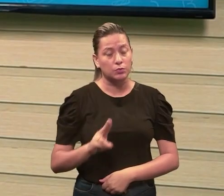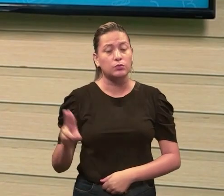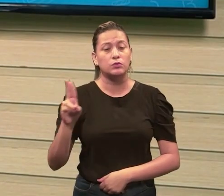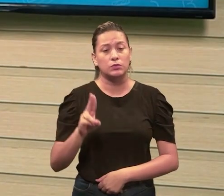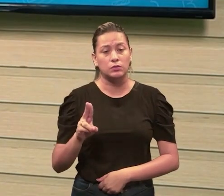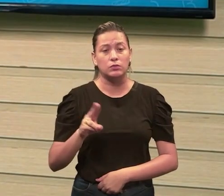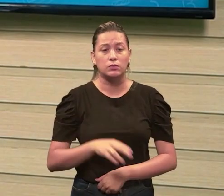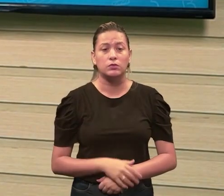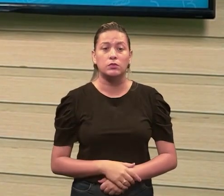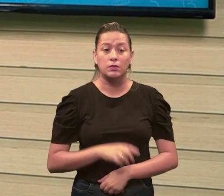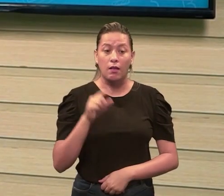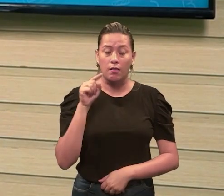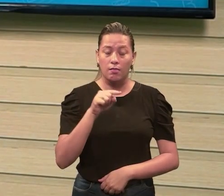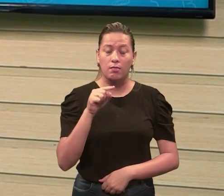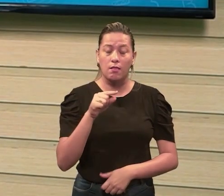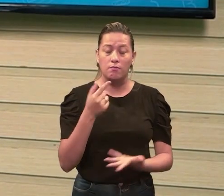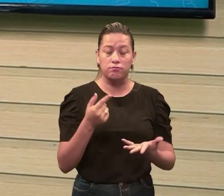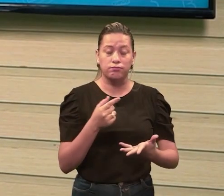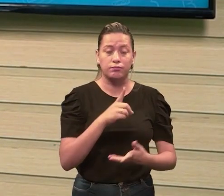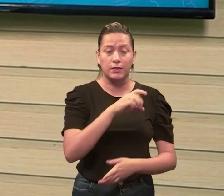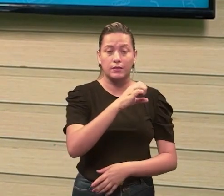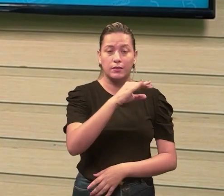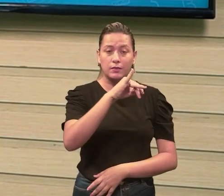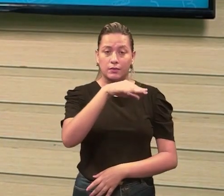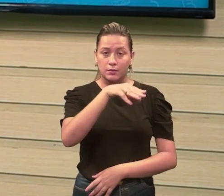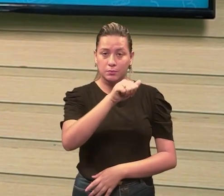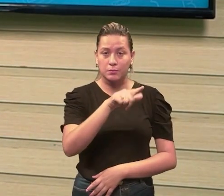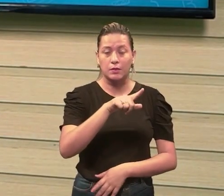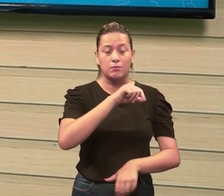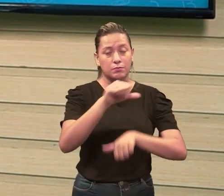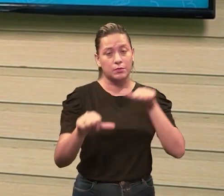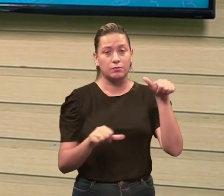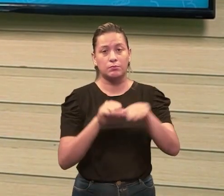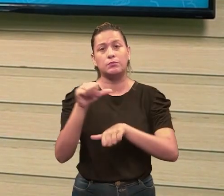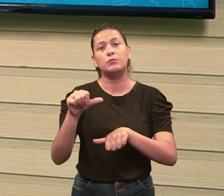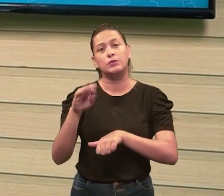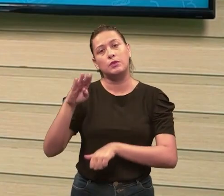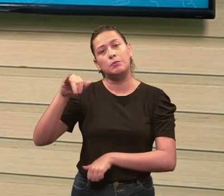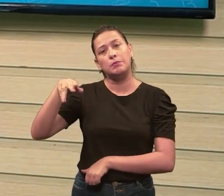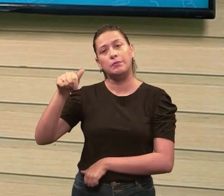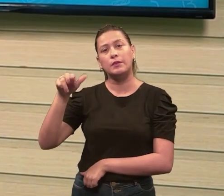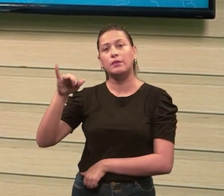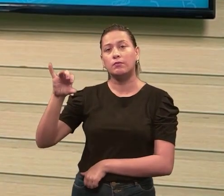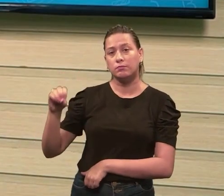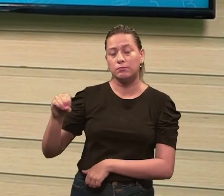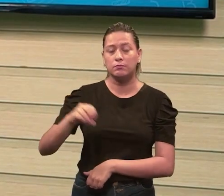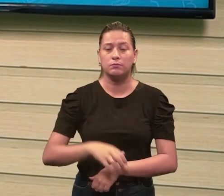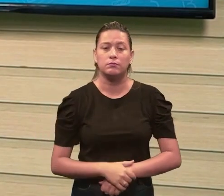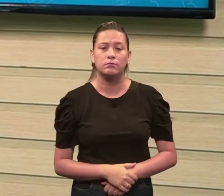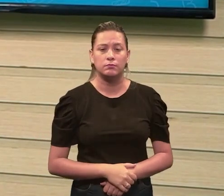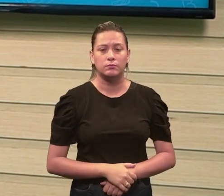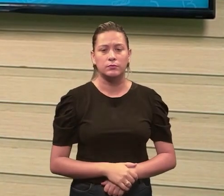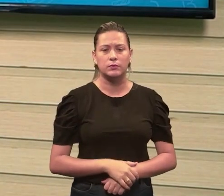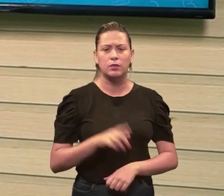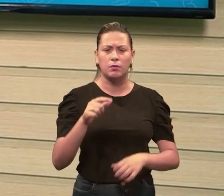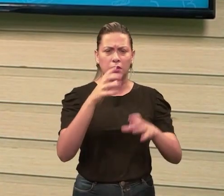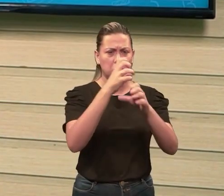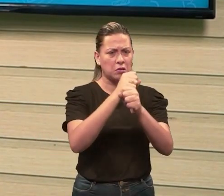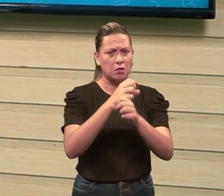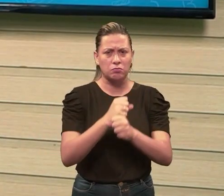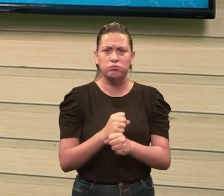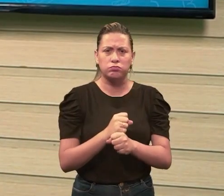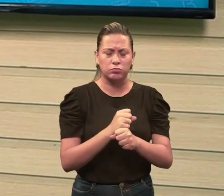bastante lá na hora de converter de decimal pra binário, certo? Então, aqui é só resolver as